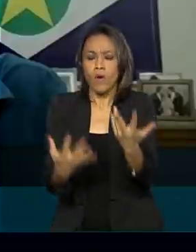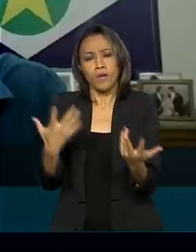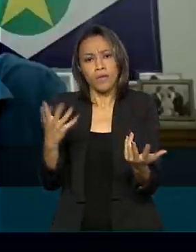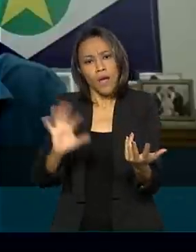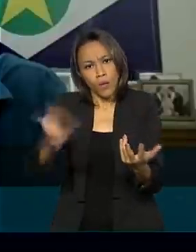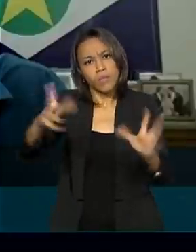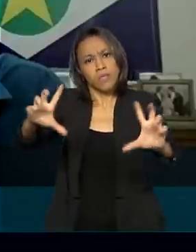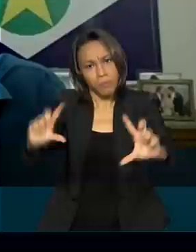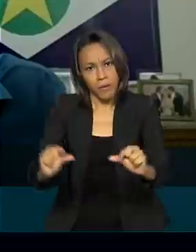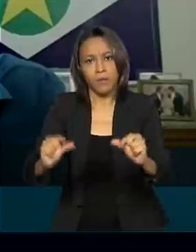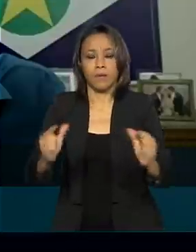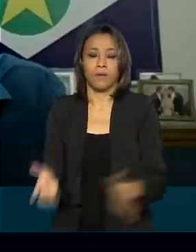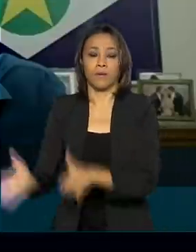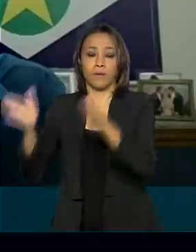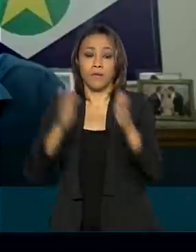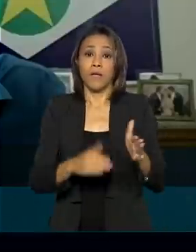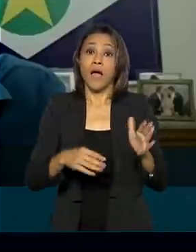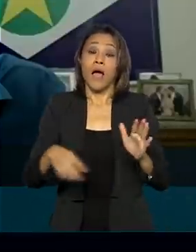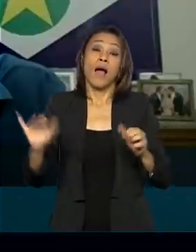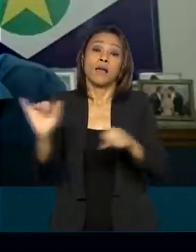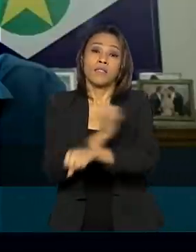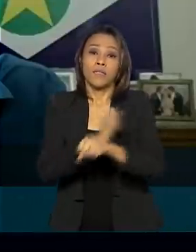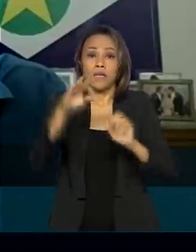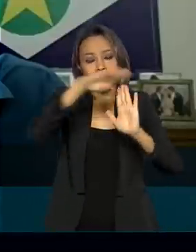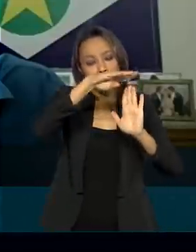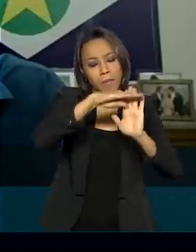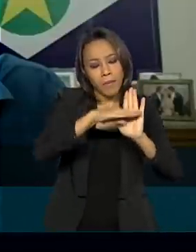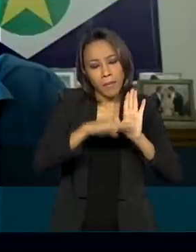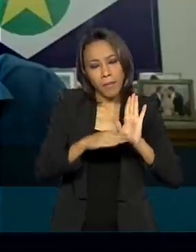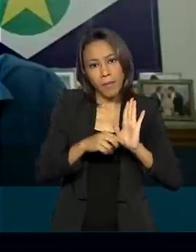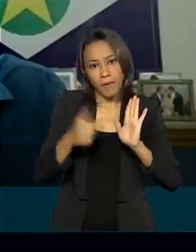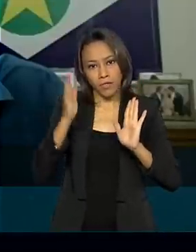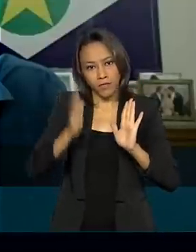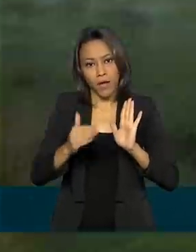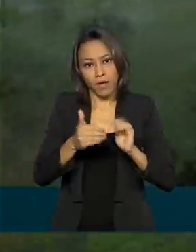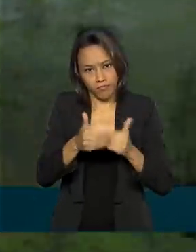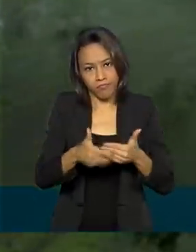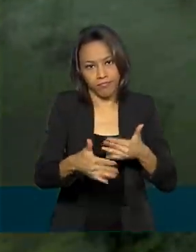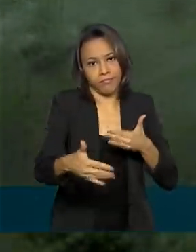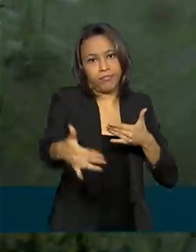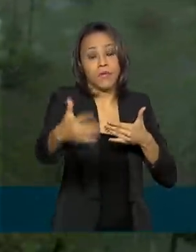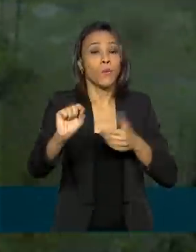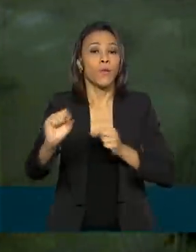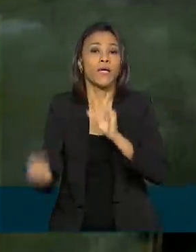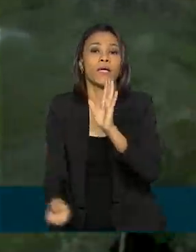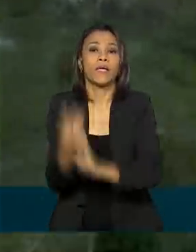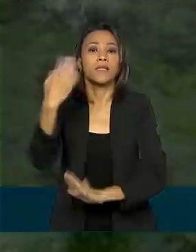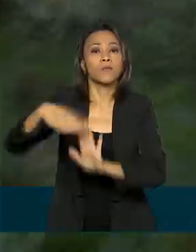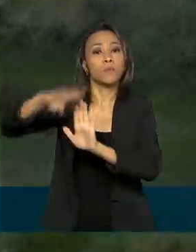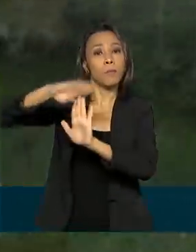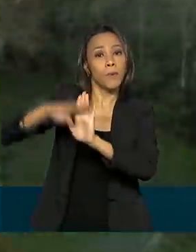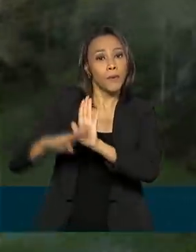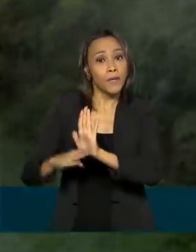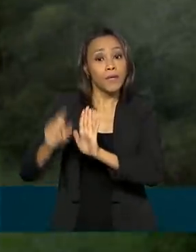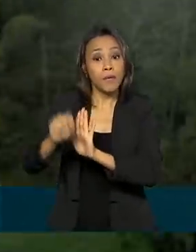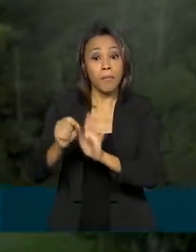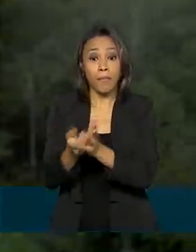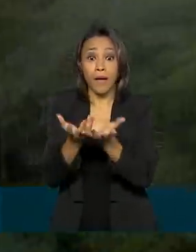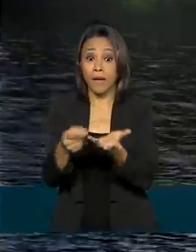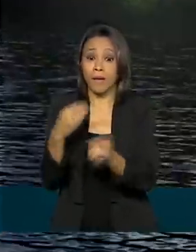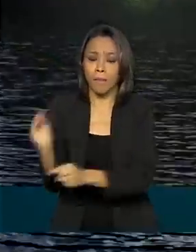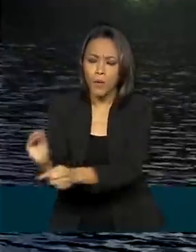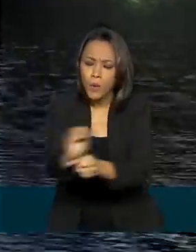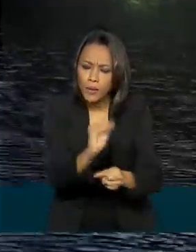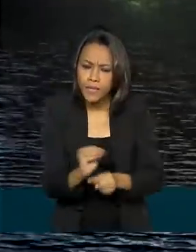menor. Entre as medidas a serem adotadas, segundo Marinho, estão a criação de um programa de revitalização de bacias e